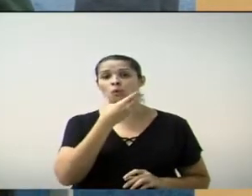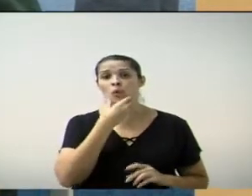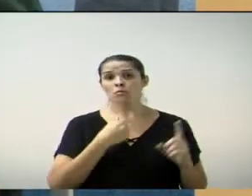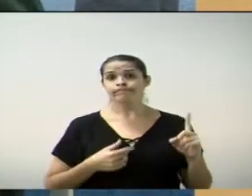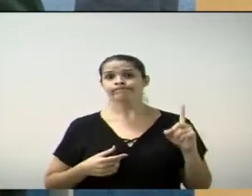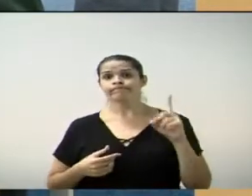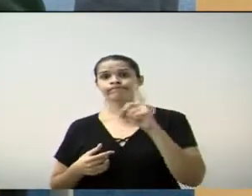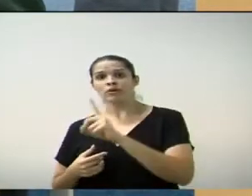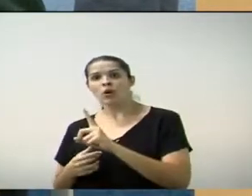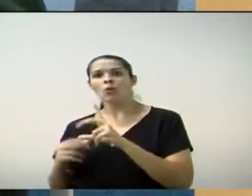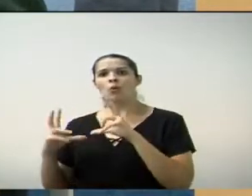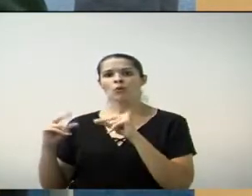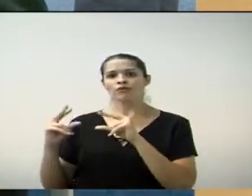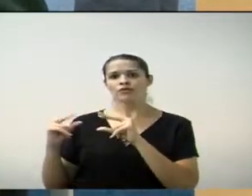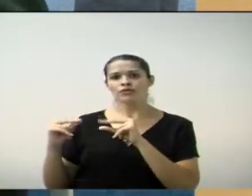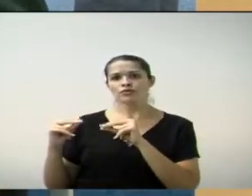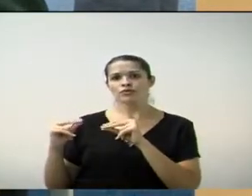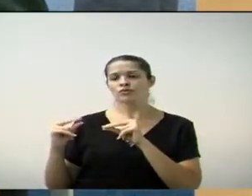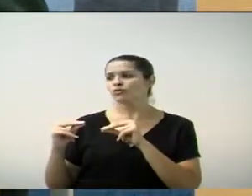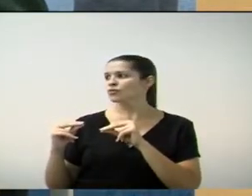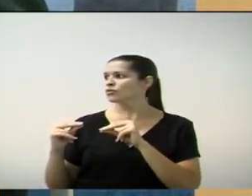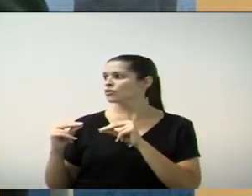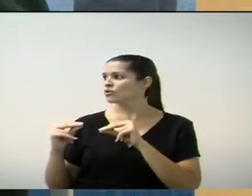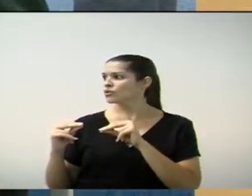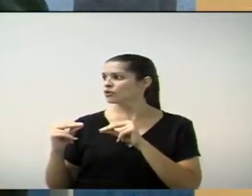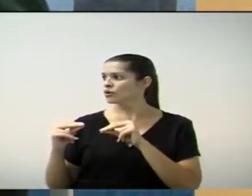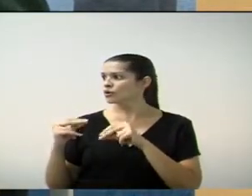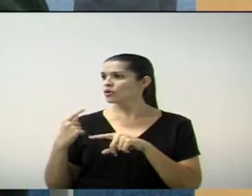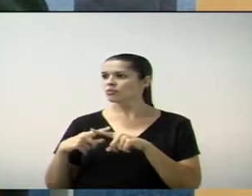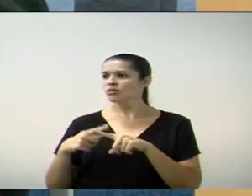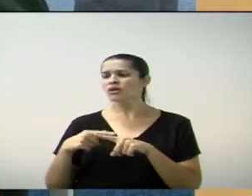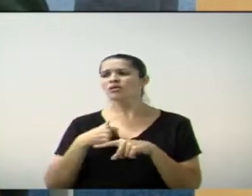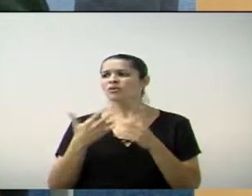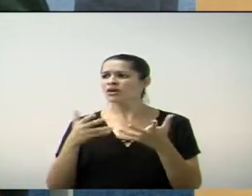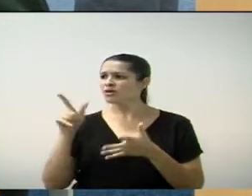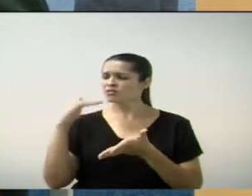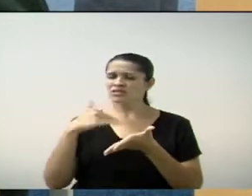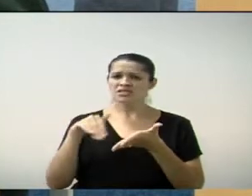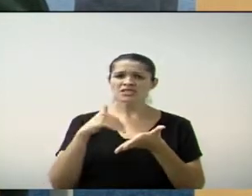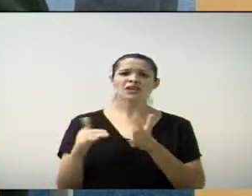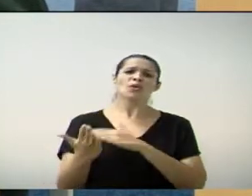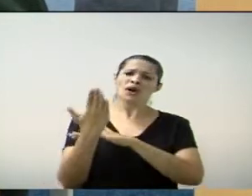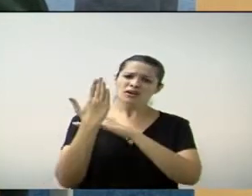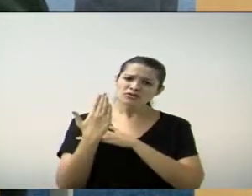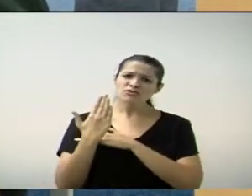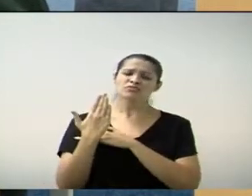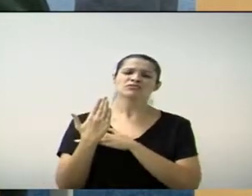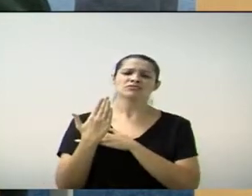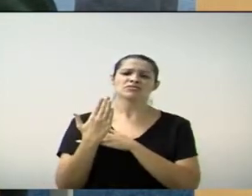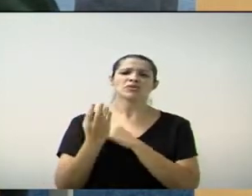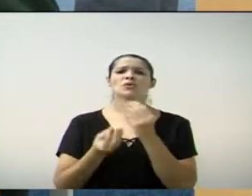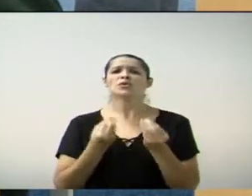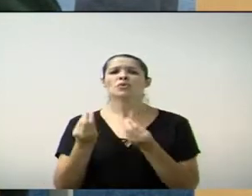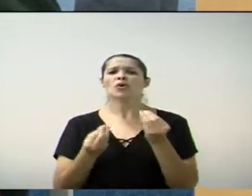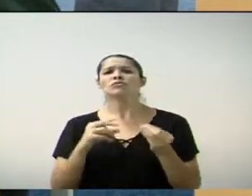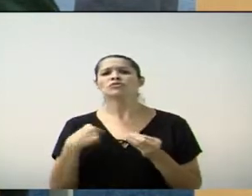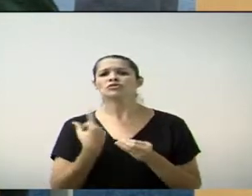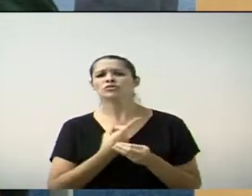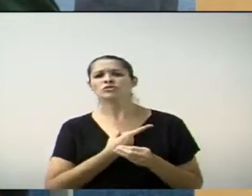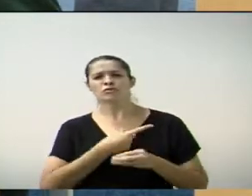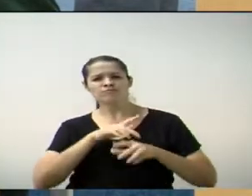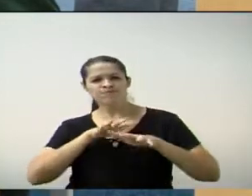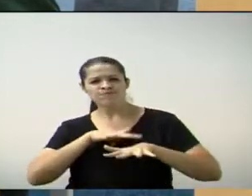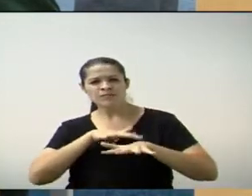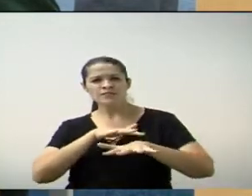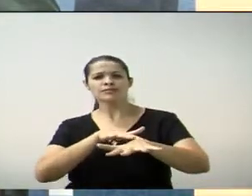E é então por isso que eu citei o nome do senhor, secretário, para que nos ajude, para que a gente faça um movimento de ir até